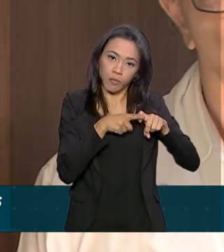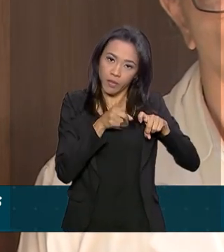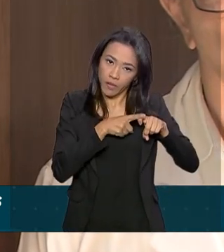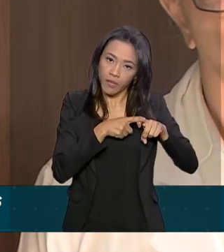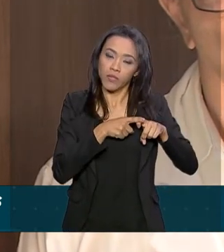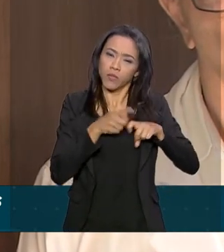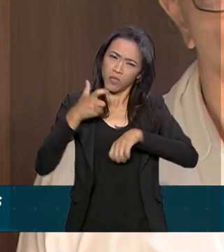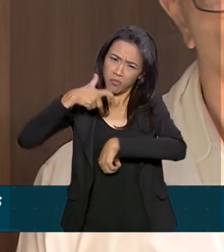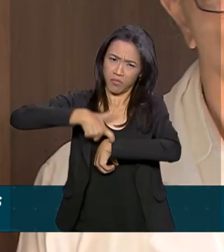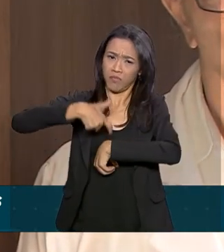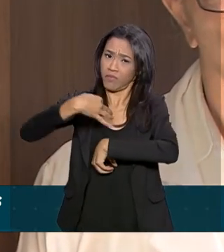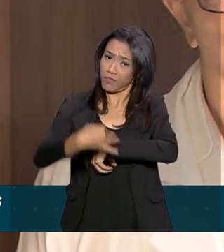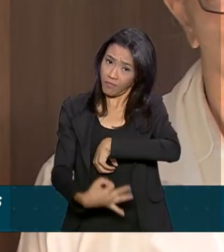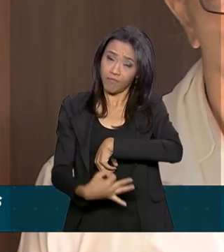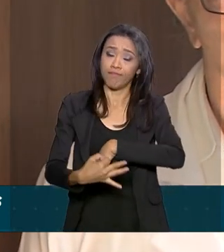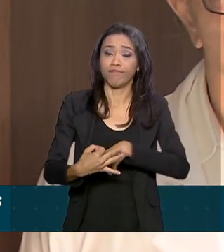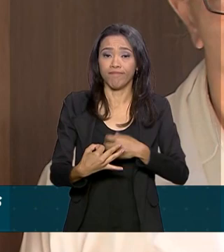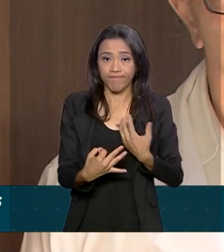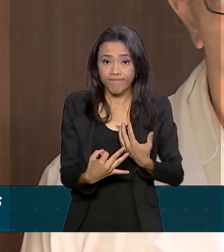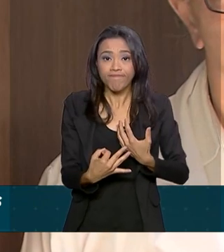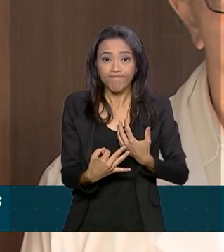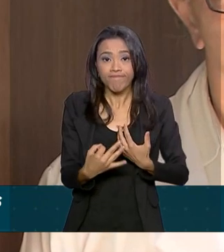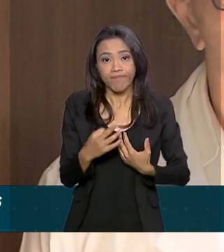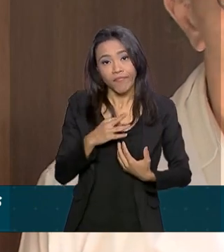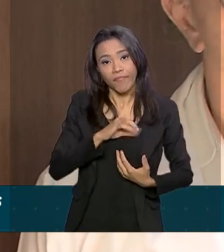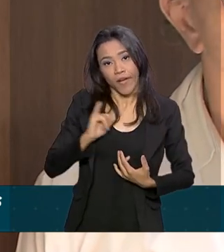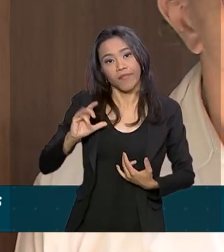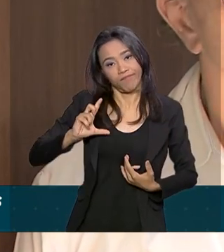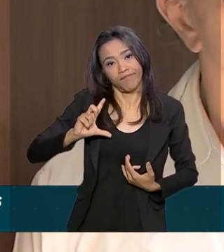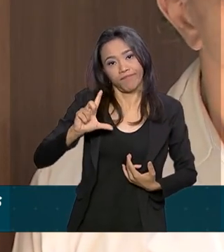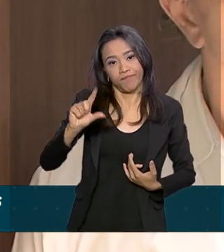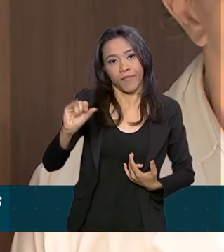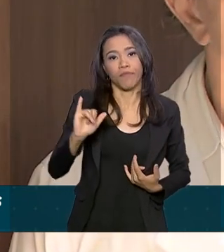no momento adequado, ela far-se a presente.